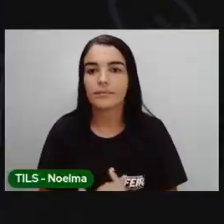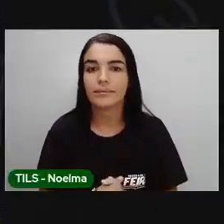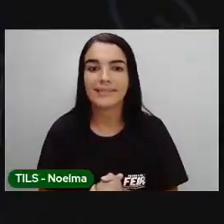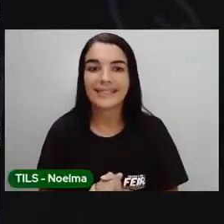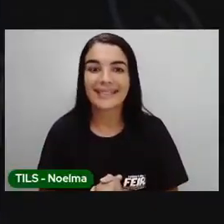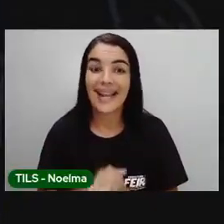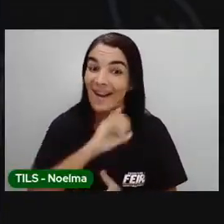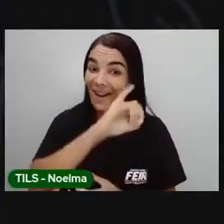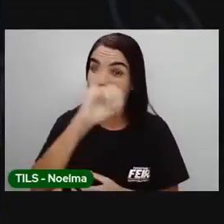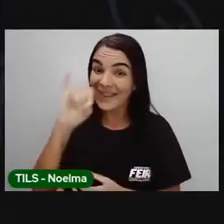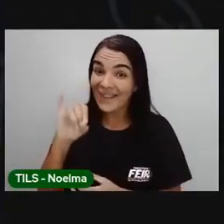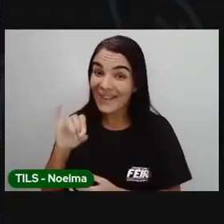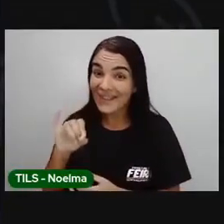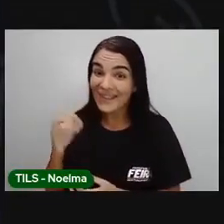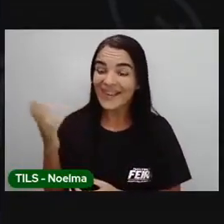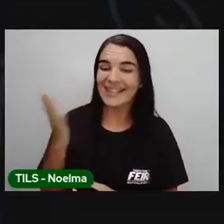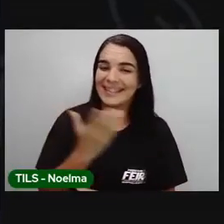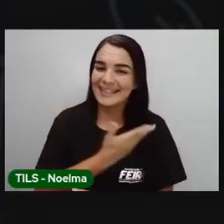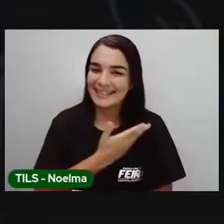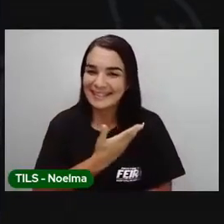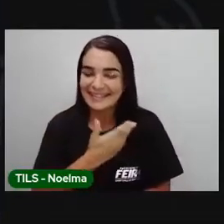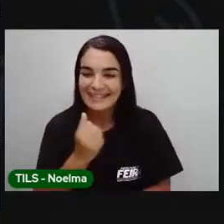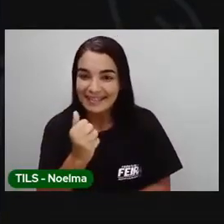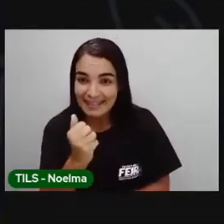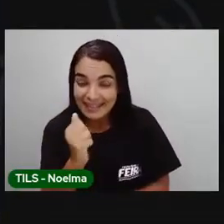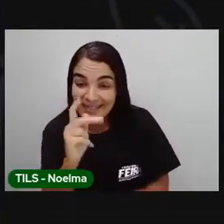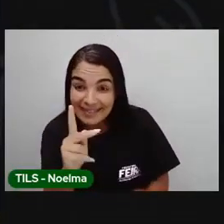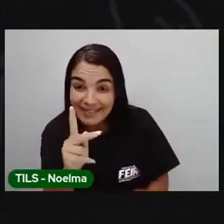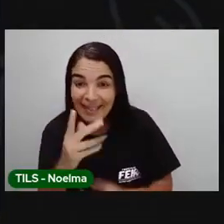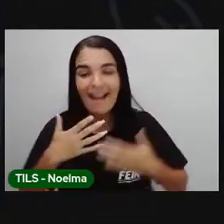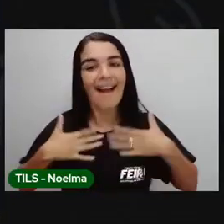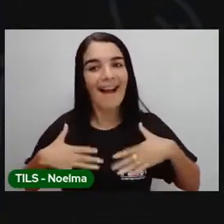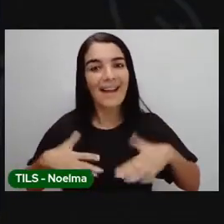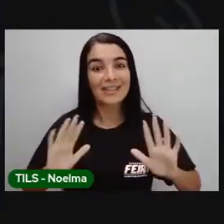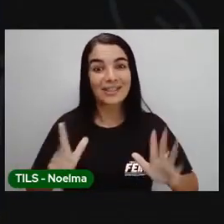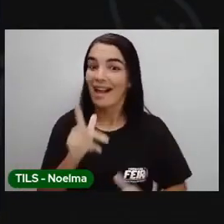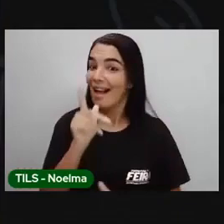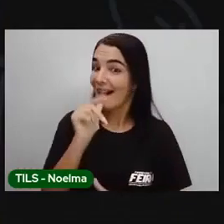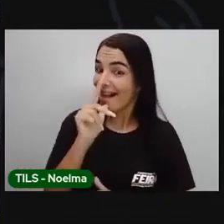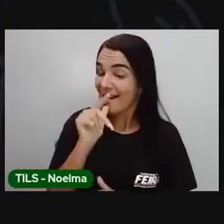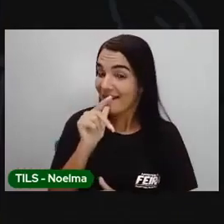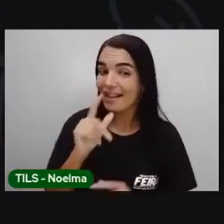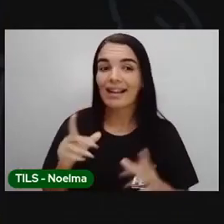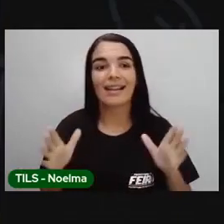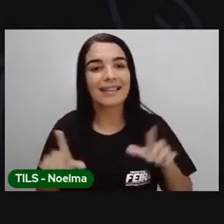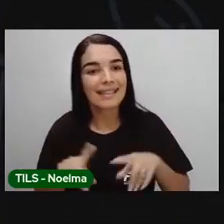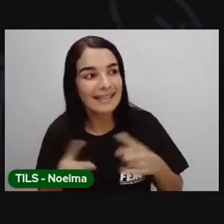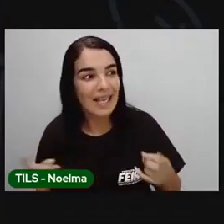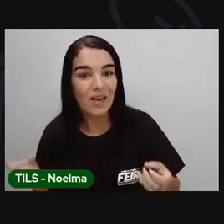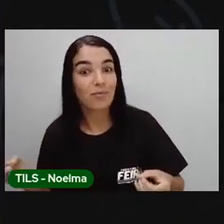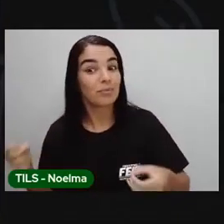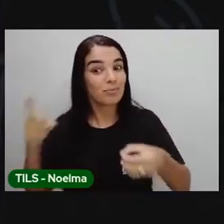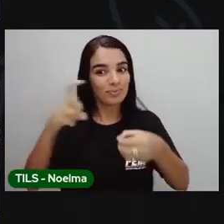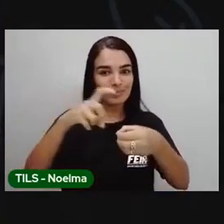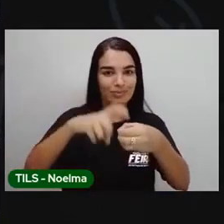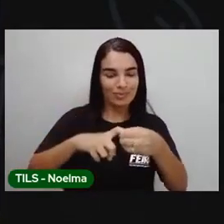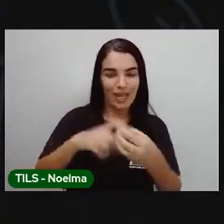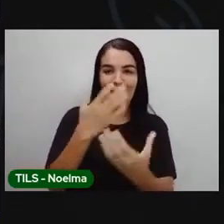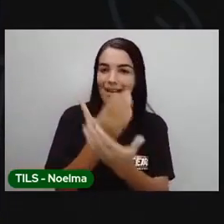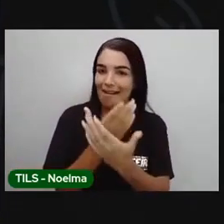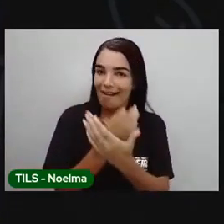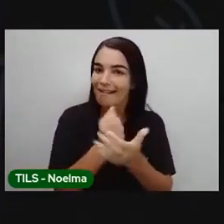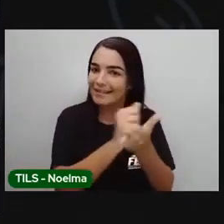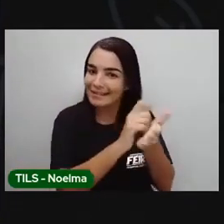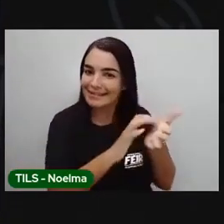E aí, galerinha descansados? Já tomaram aquela água? Pois é, vamos retornar às nossas